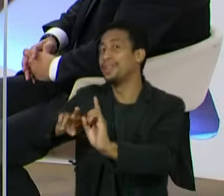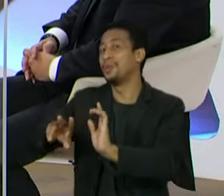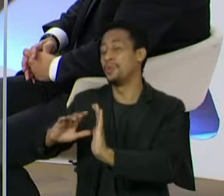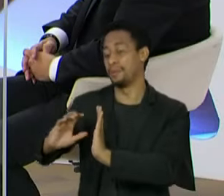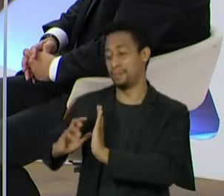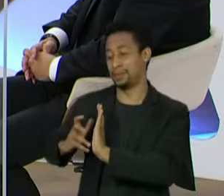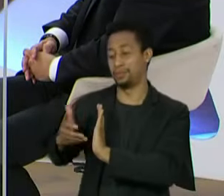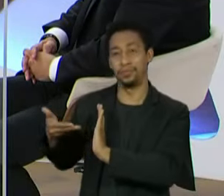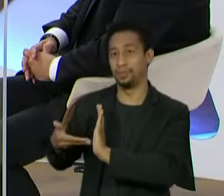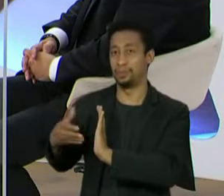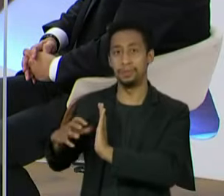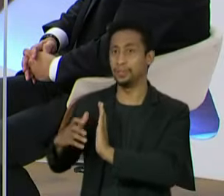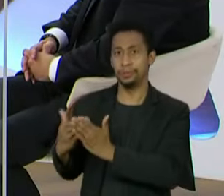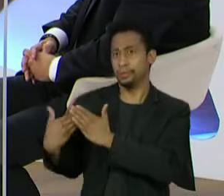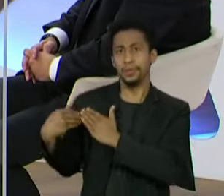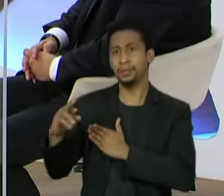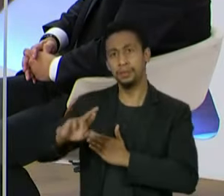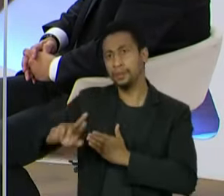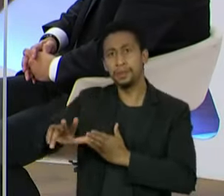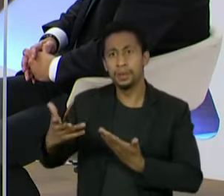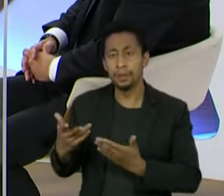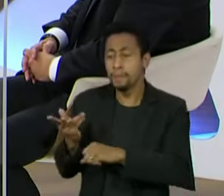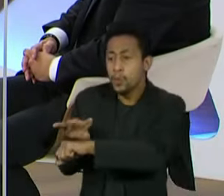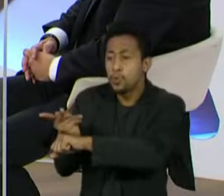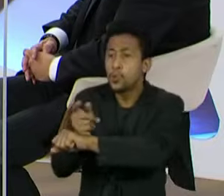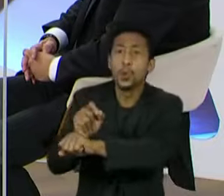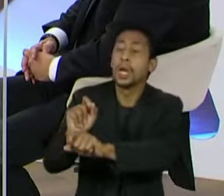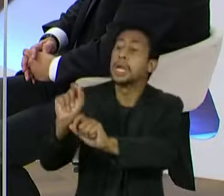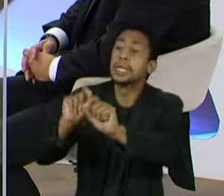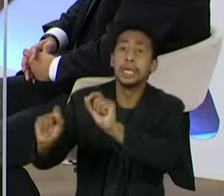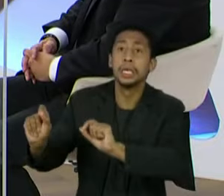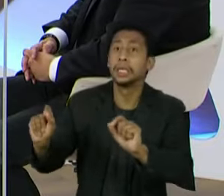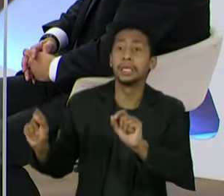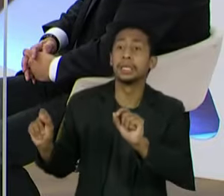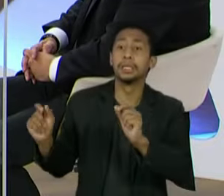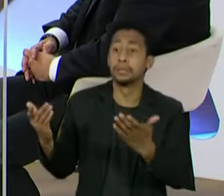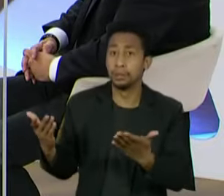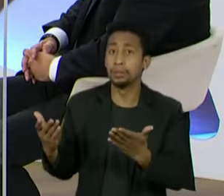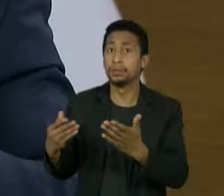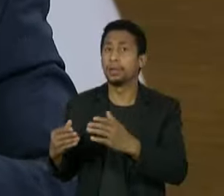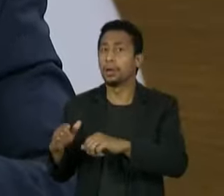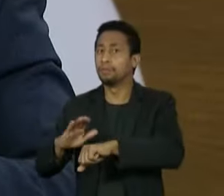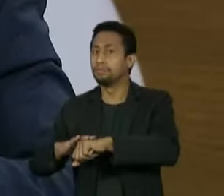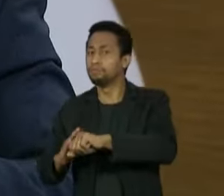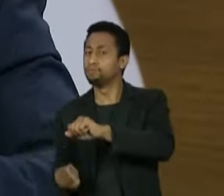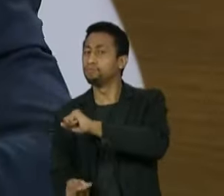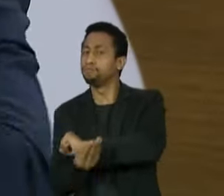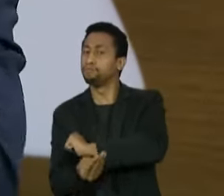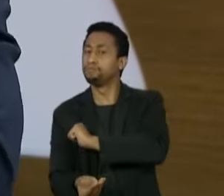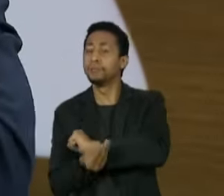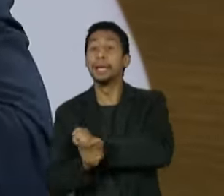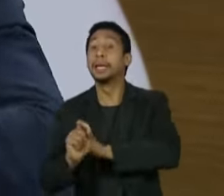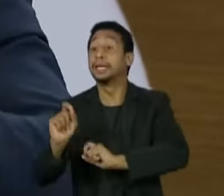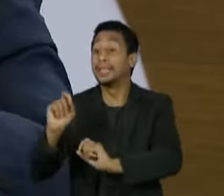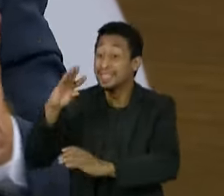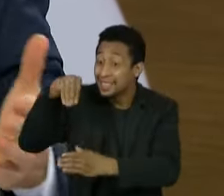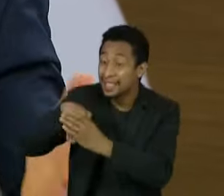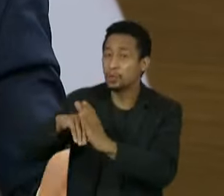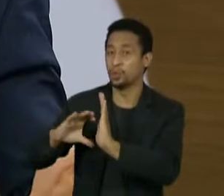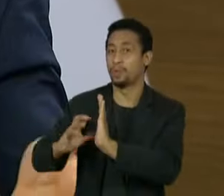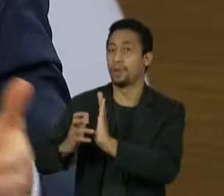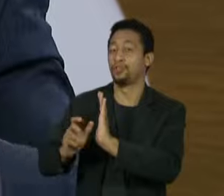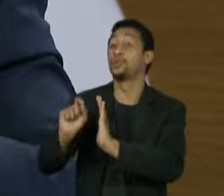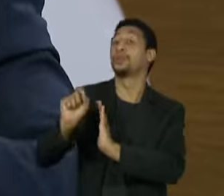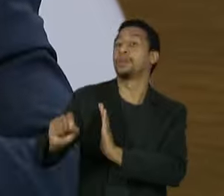responsabilidade. busque dentro do partido quem está com esse desvio de conduta que caracteriza ou não